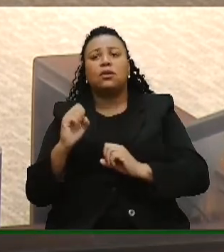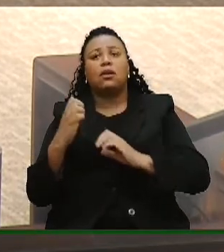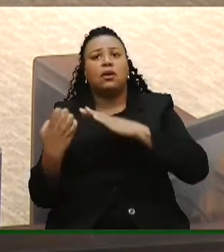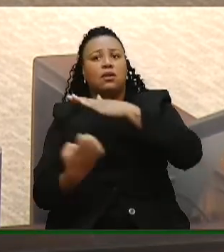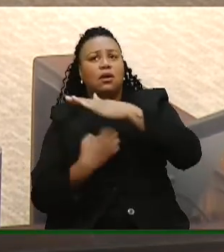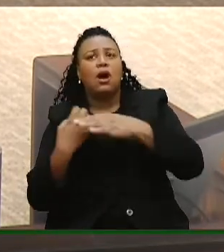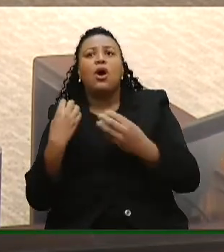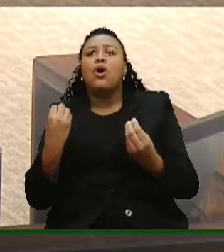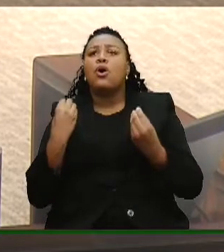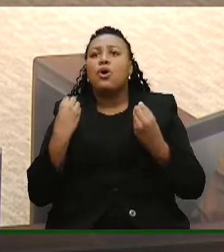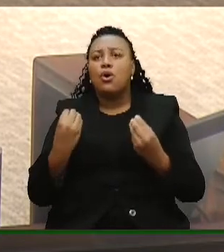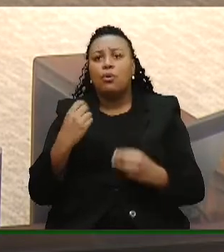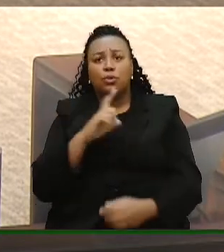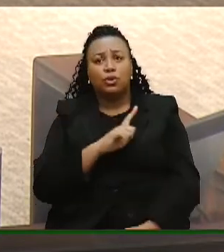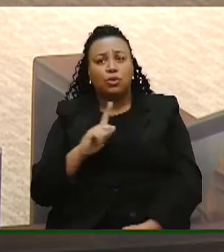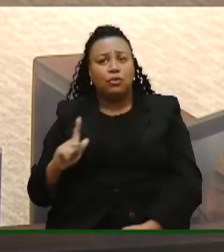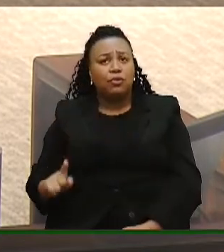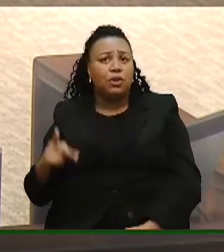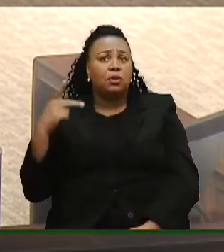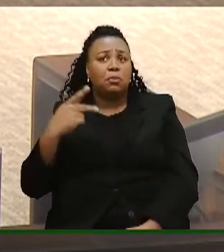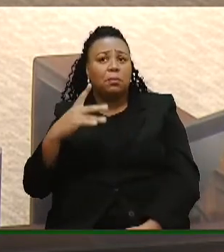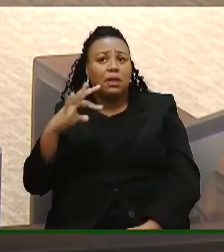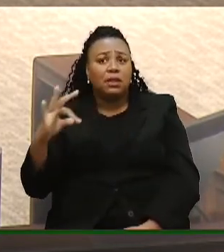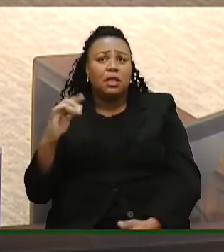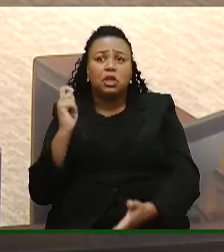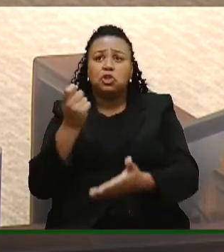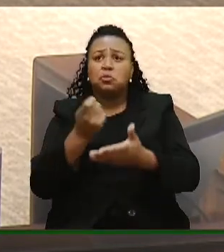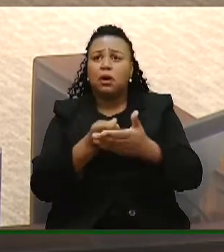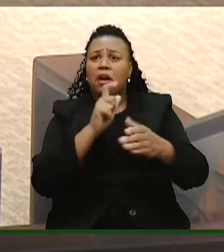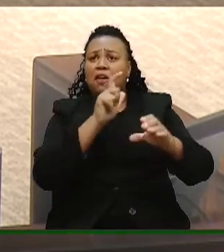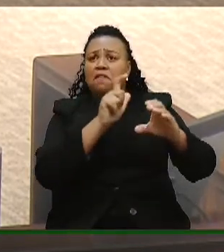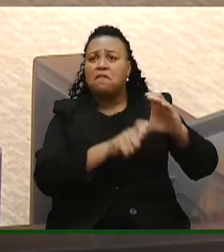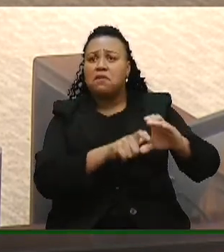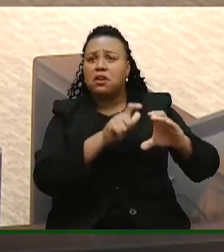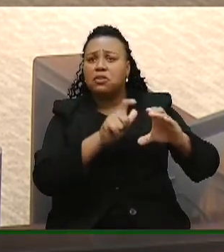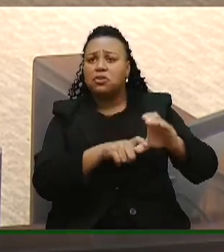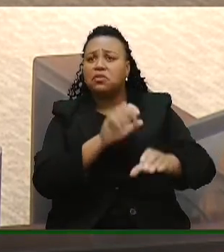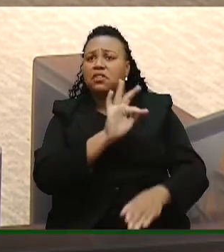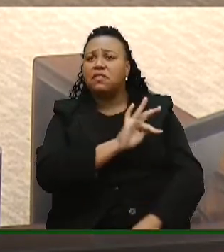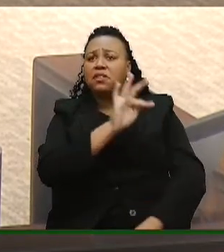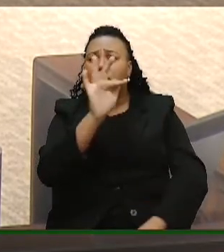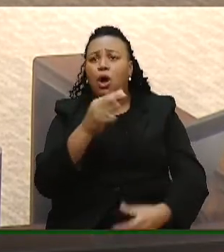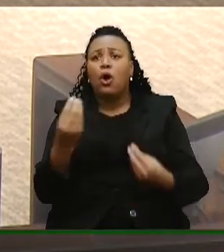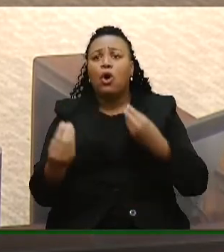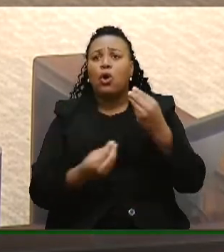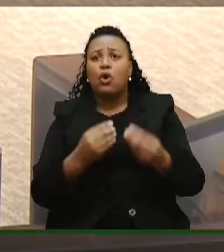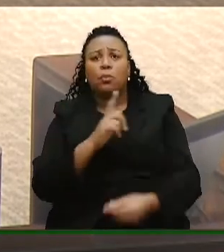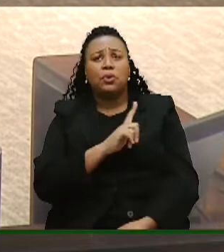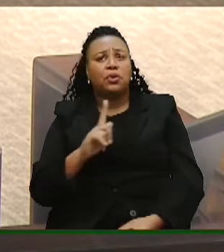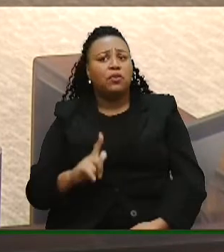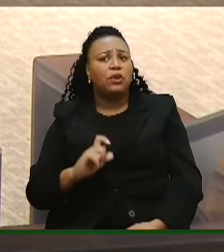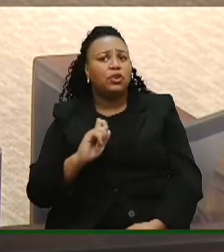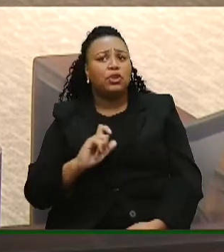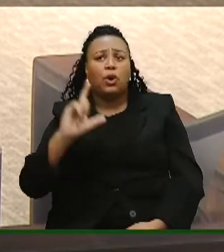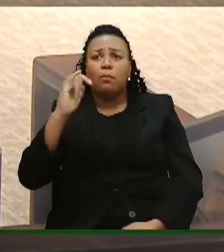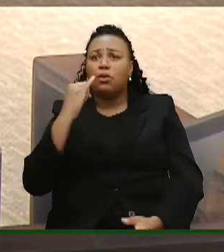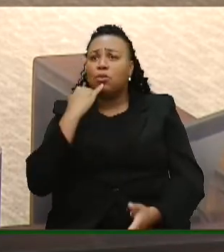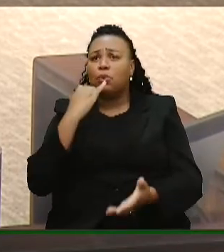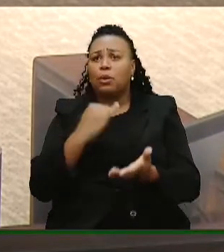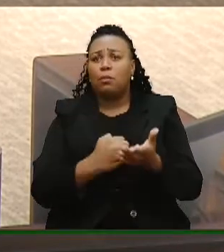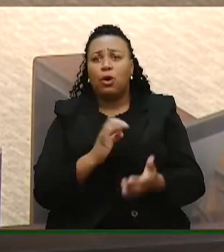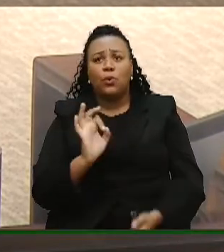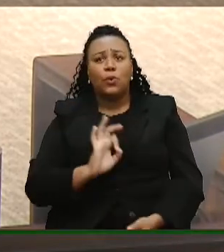Como é que, no governo do PT, nós pagávamos a dívida com a União? Como é que, no governo do PT, nós não aumentamos impostos?